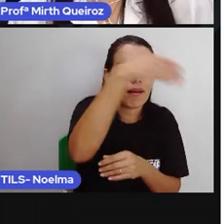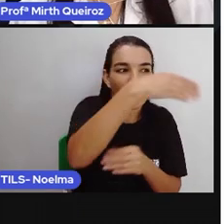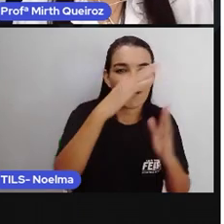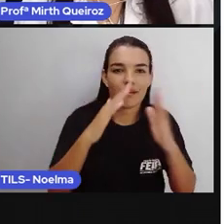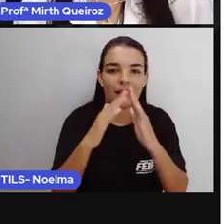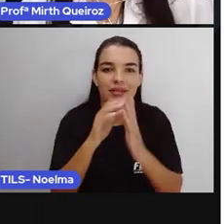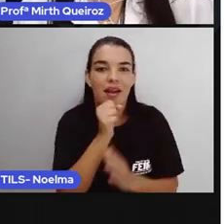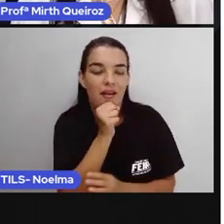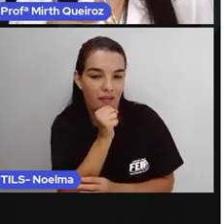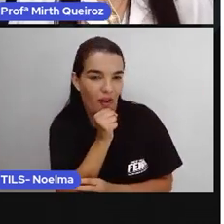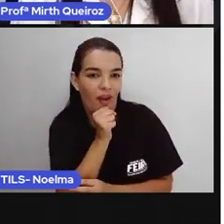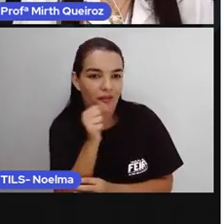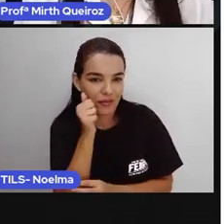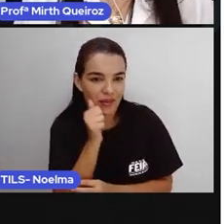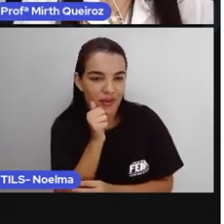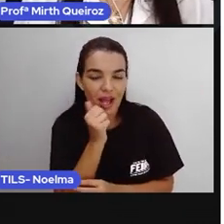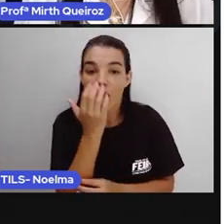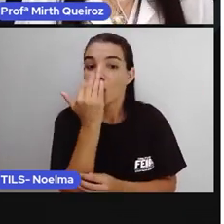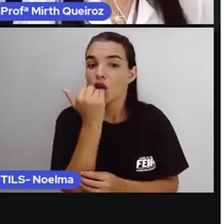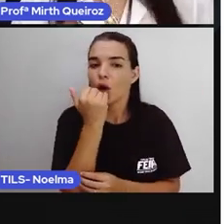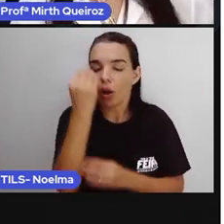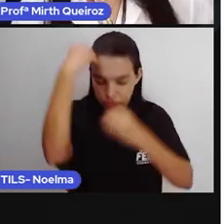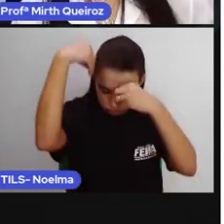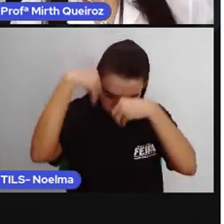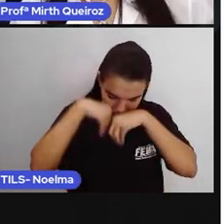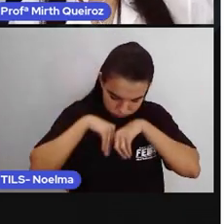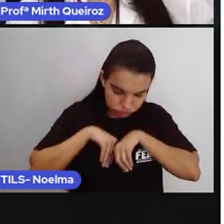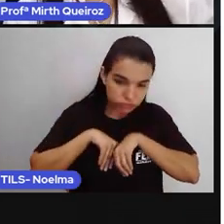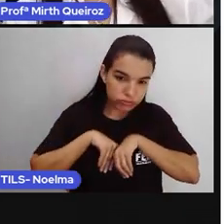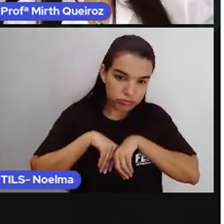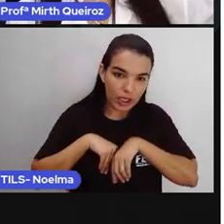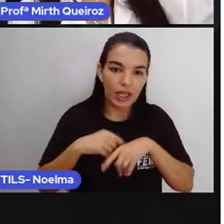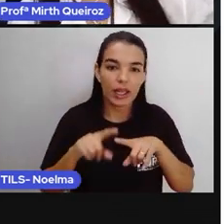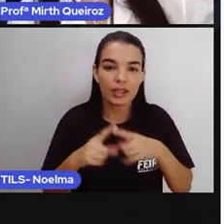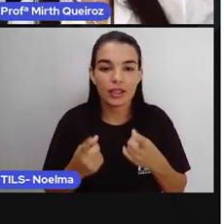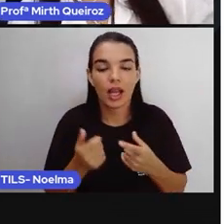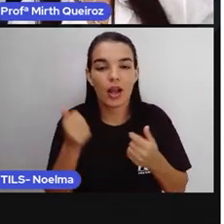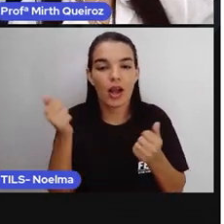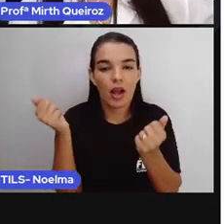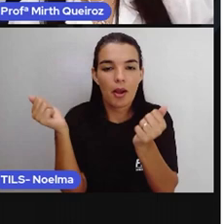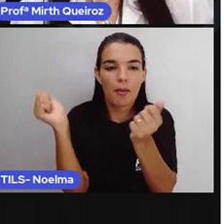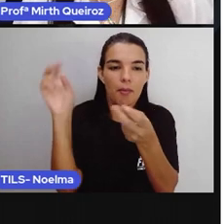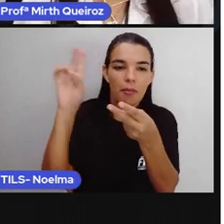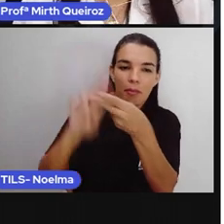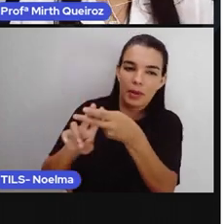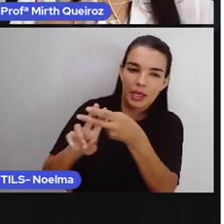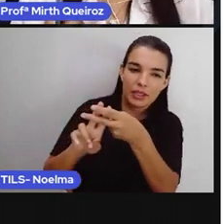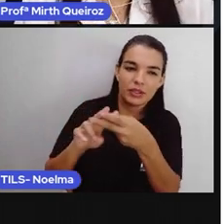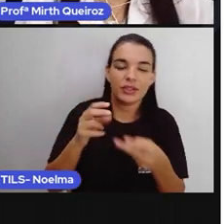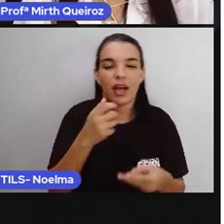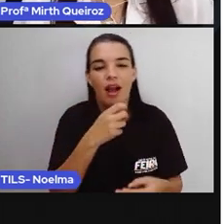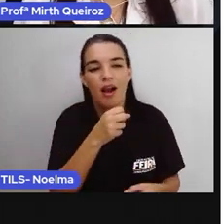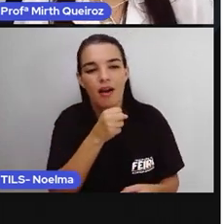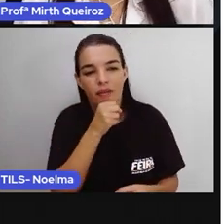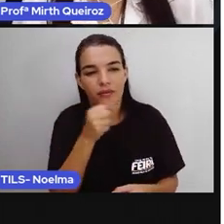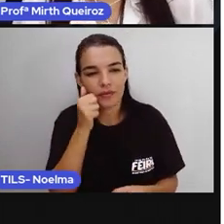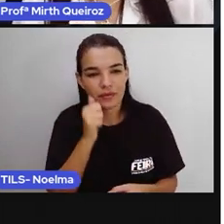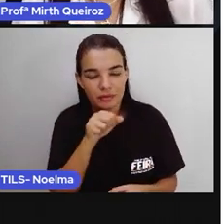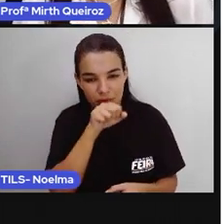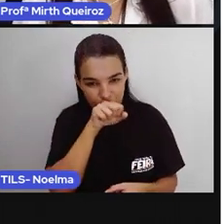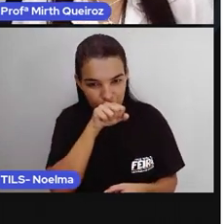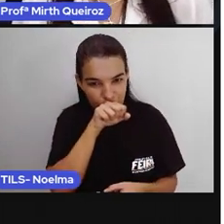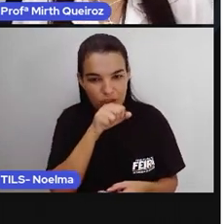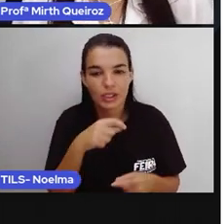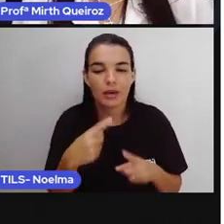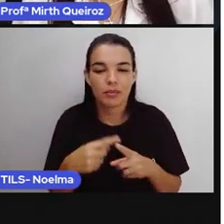ele, em algumas histórias, diz que ele engole a vovó. Em outras histórias, diz que ele prende a vovó no armário, né? Veste a roupa dela para